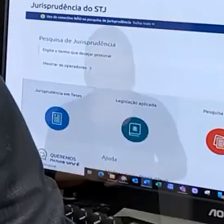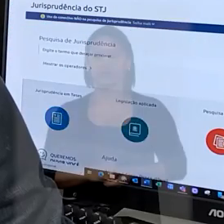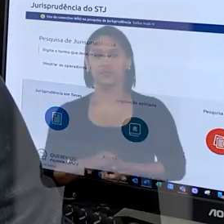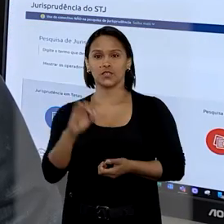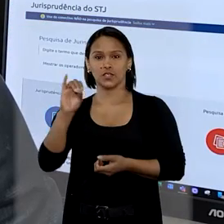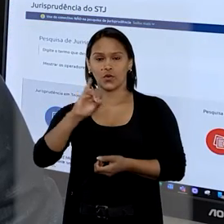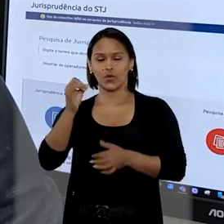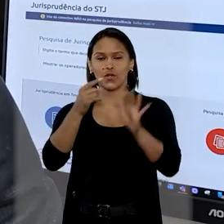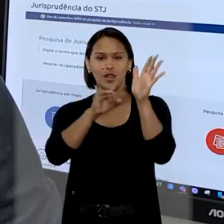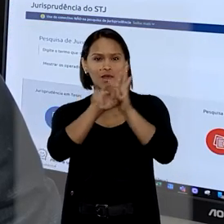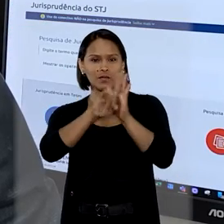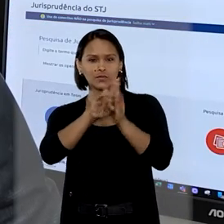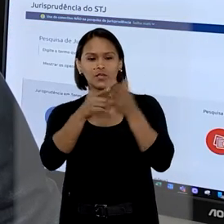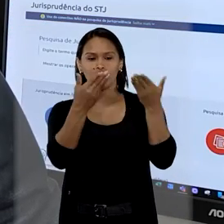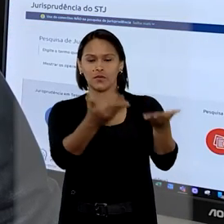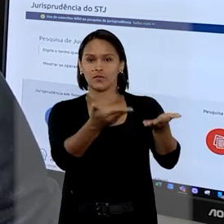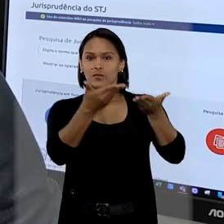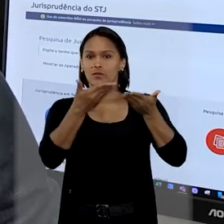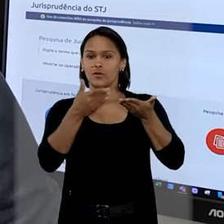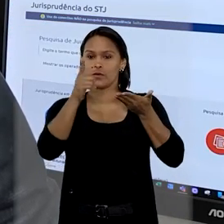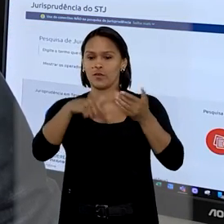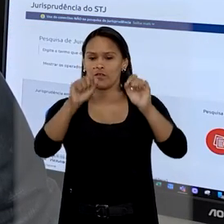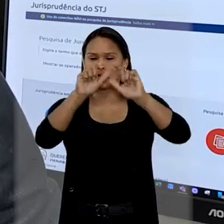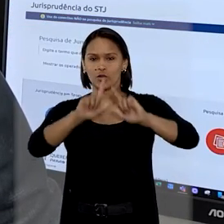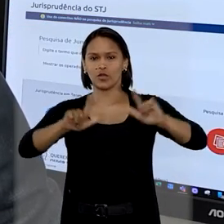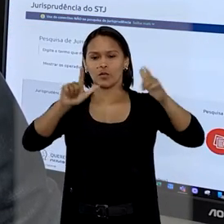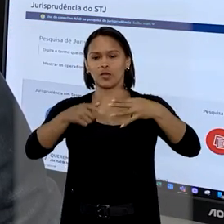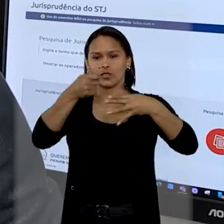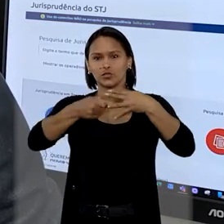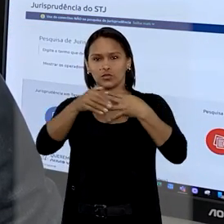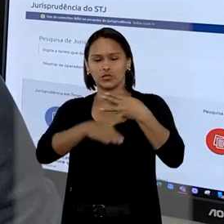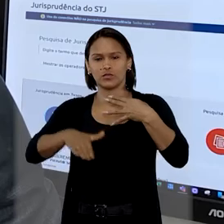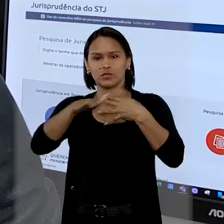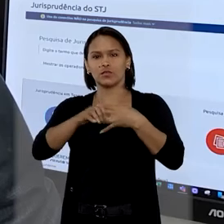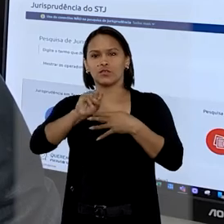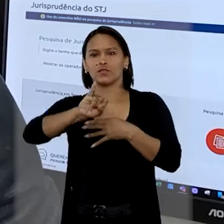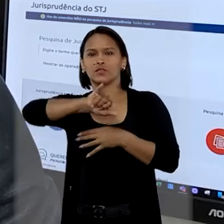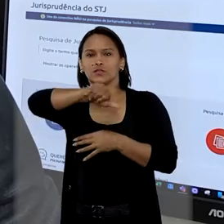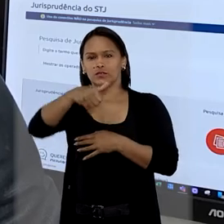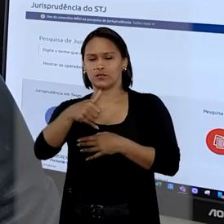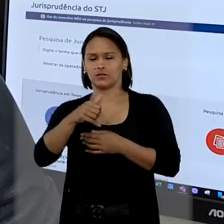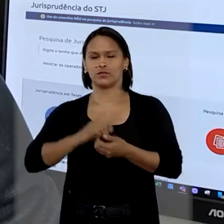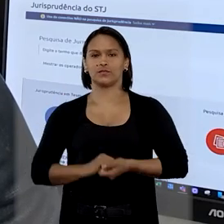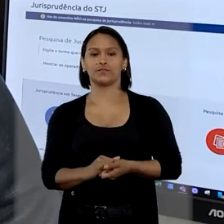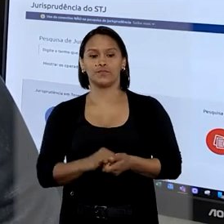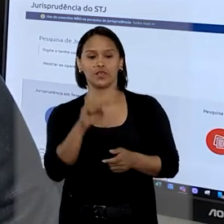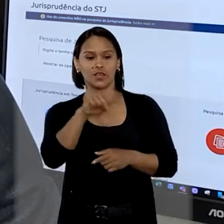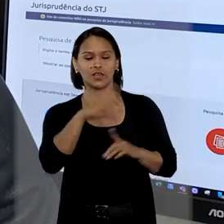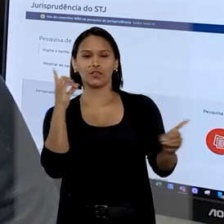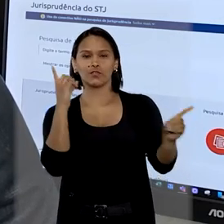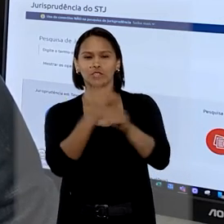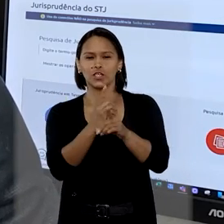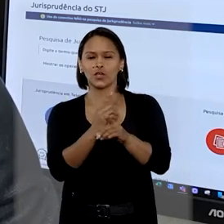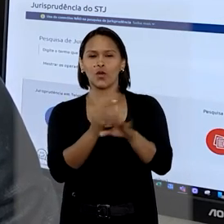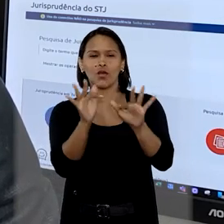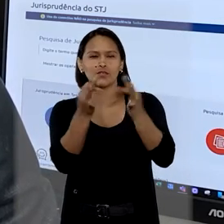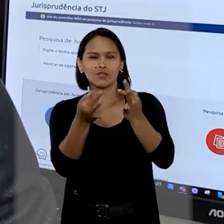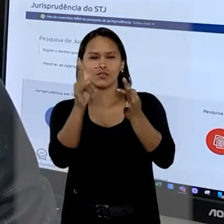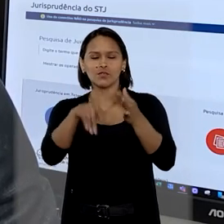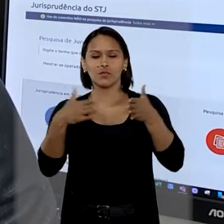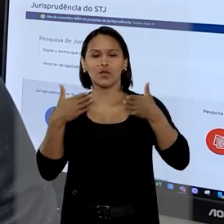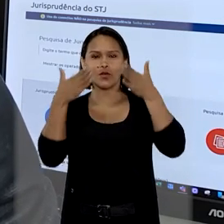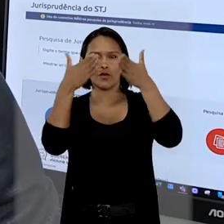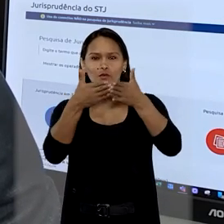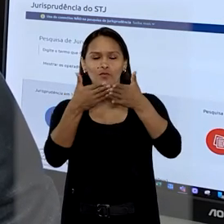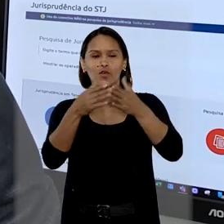Olá, pesquisador! Seja muito bem-vindo ao Espaço da Jurisprudência do Superior Tribunal de Justiça. Aqui você encontra, de forma simples e